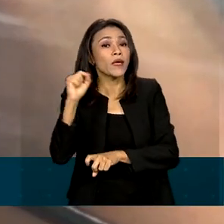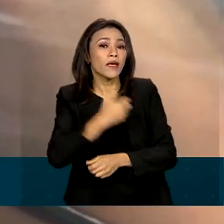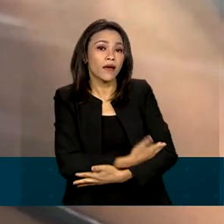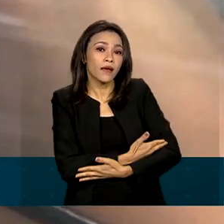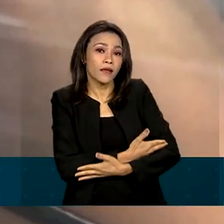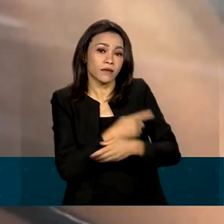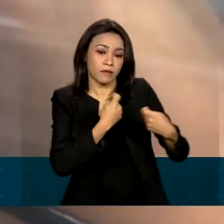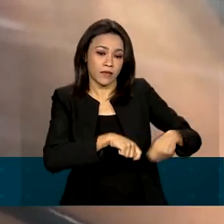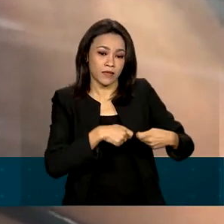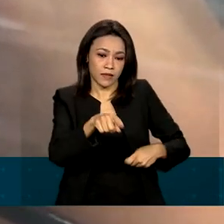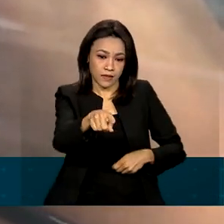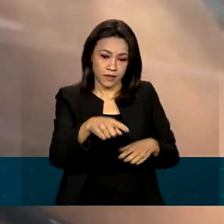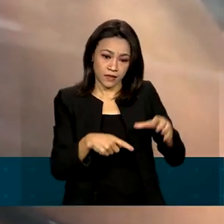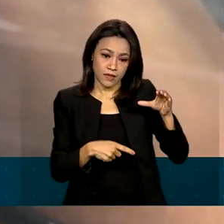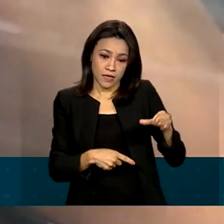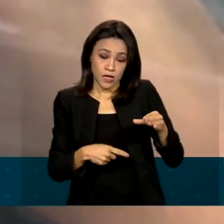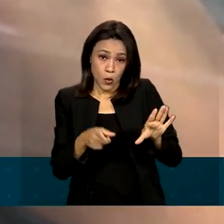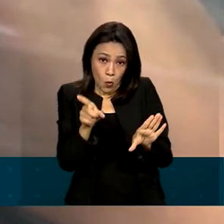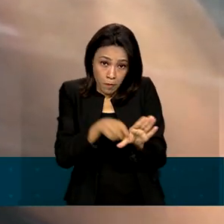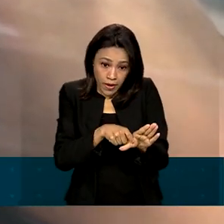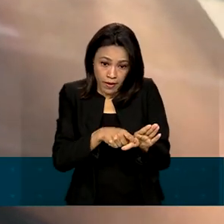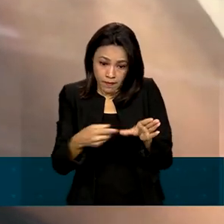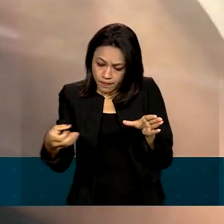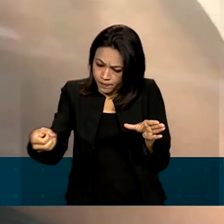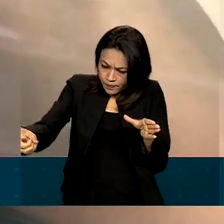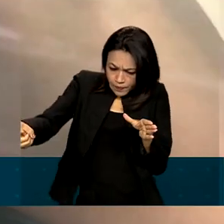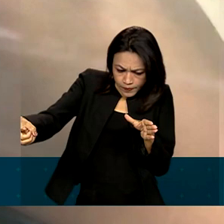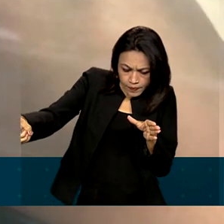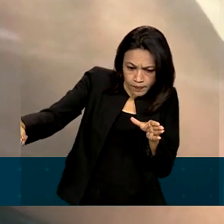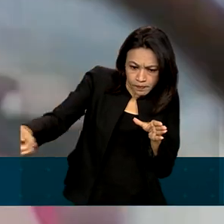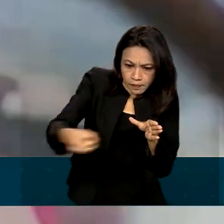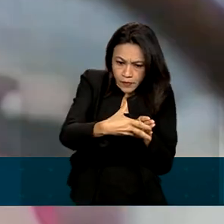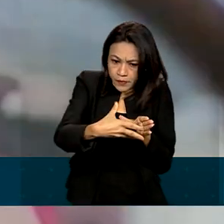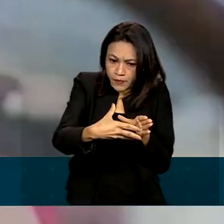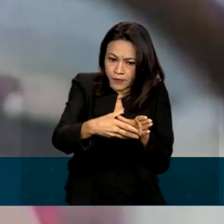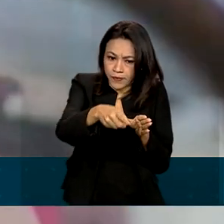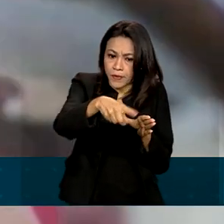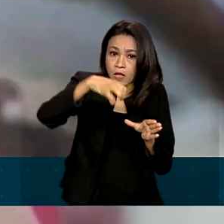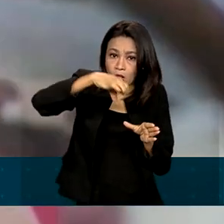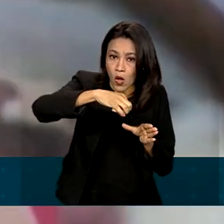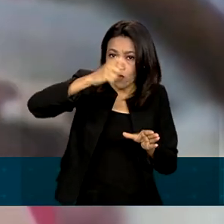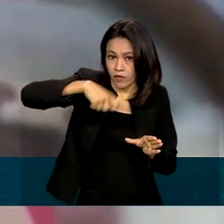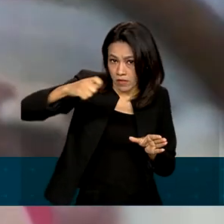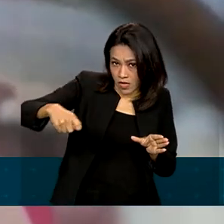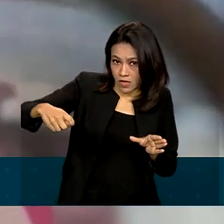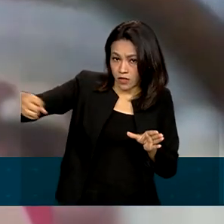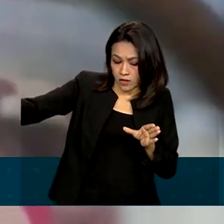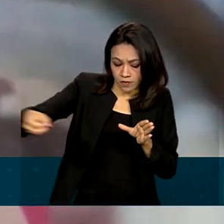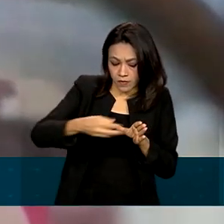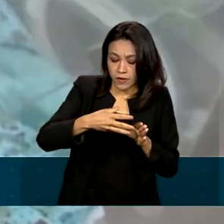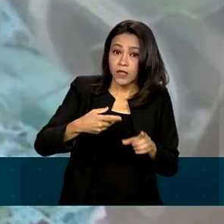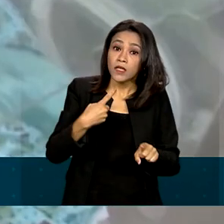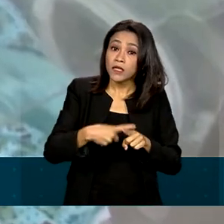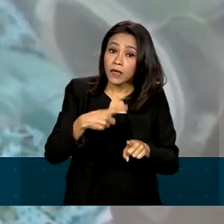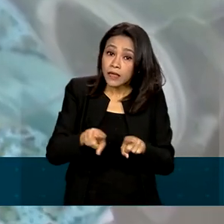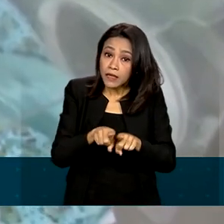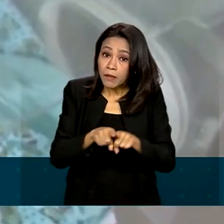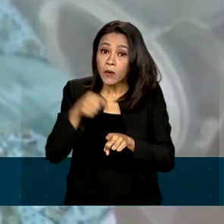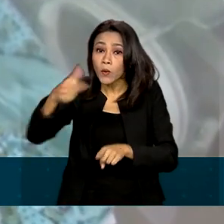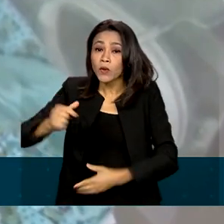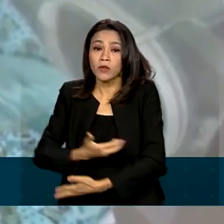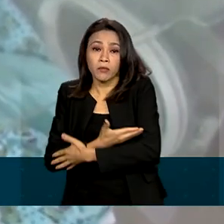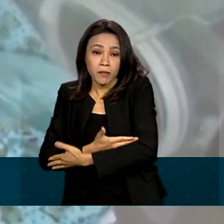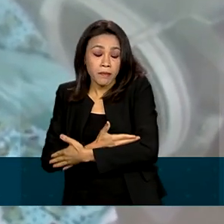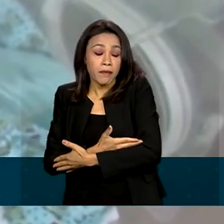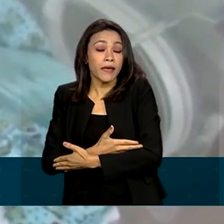sola do pé. A luz de LED incide de forma diferente no recém-nascido de 9 meses e no que nasceu antes do tempo.